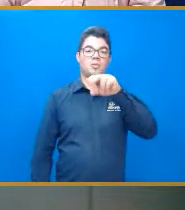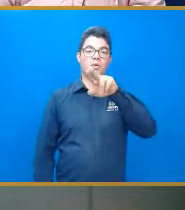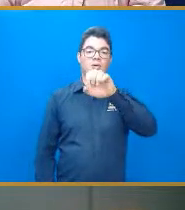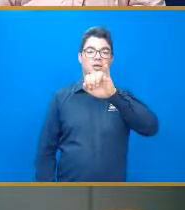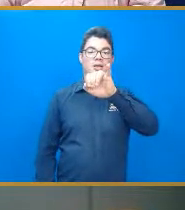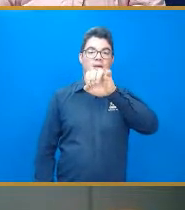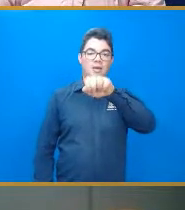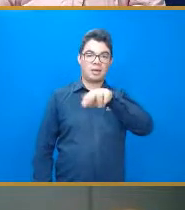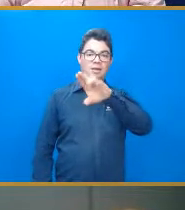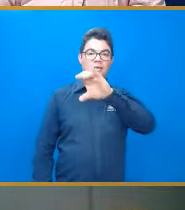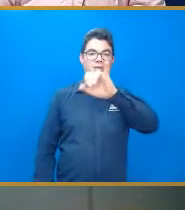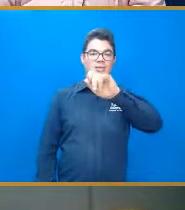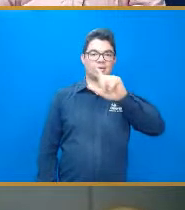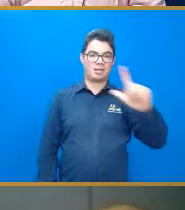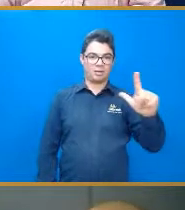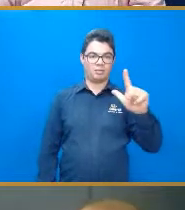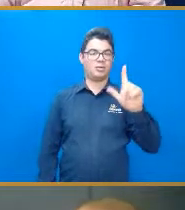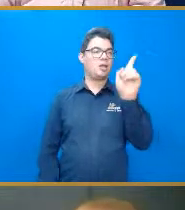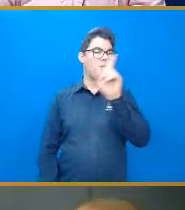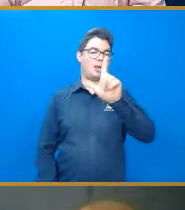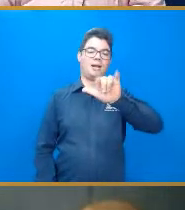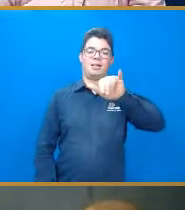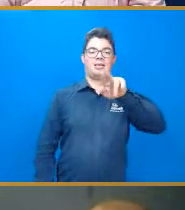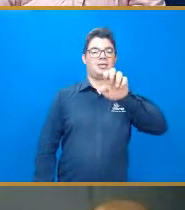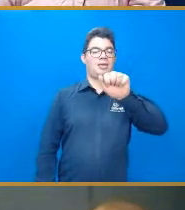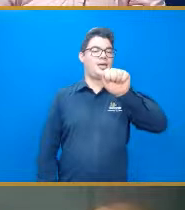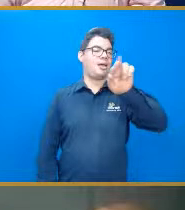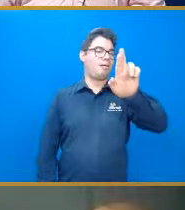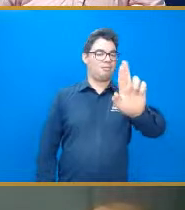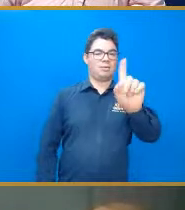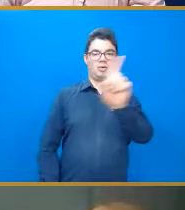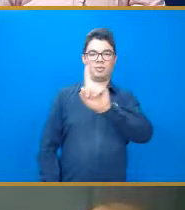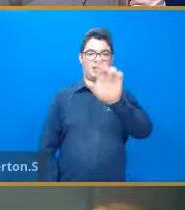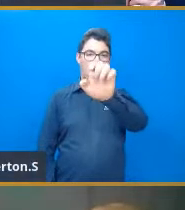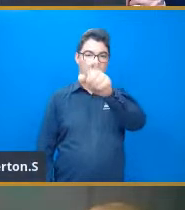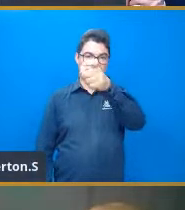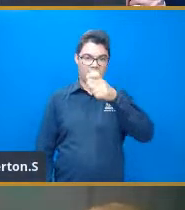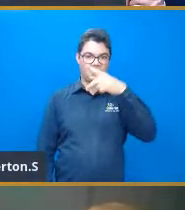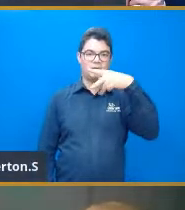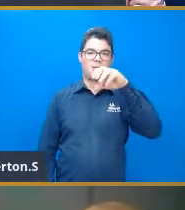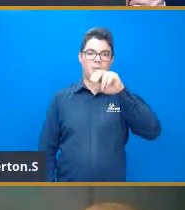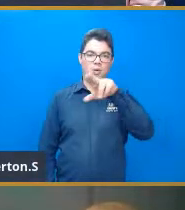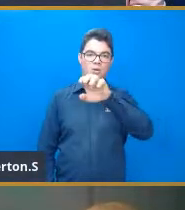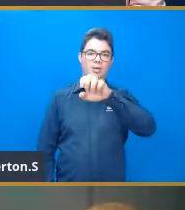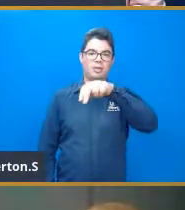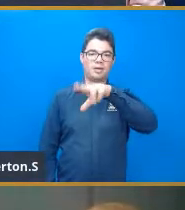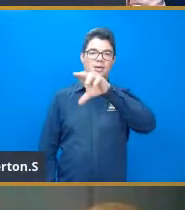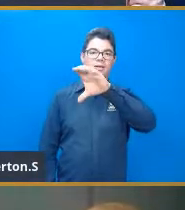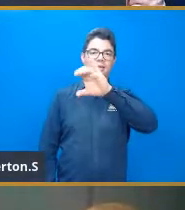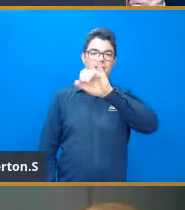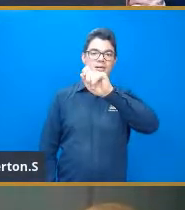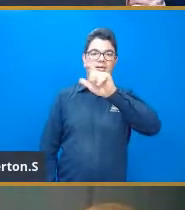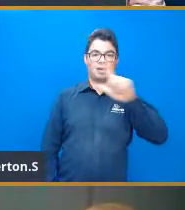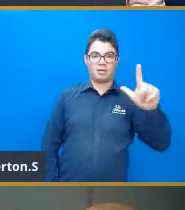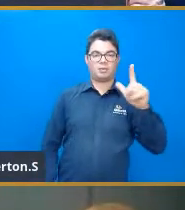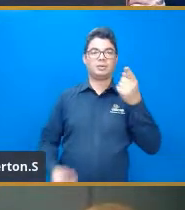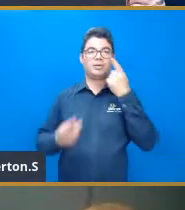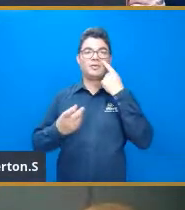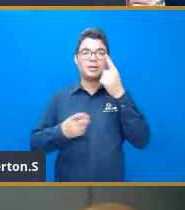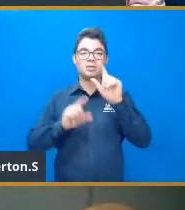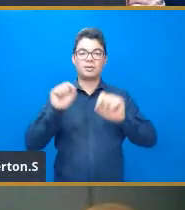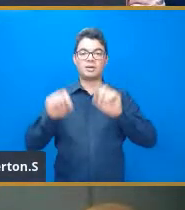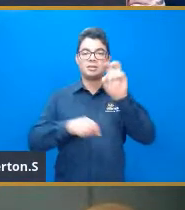material. Então, lugar linear, verdade, exponencial. E a função que nós obtivemos aqui é 5,63